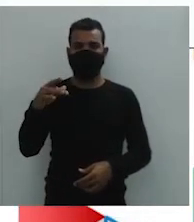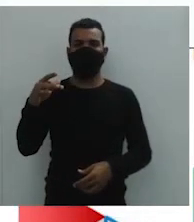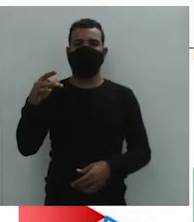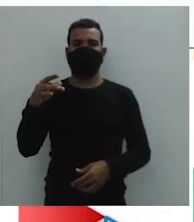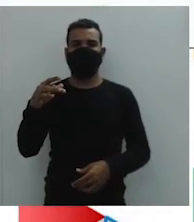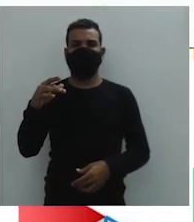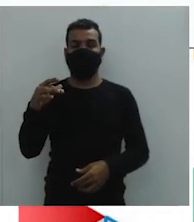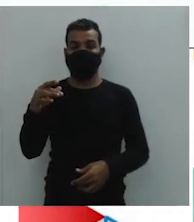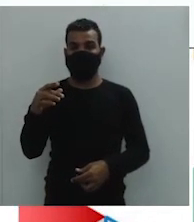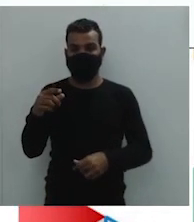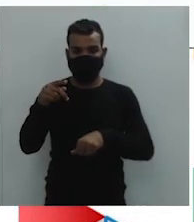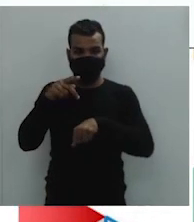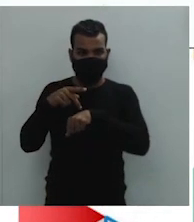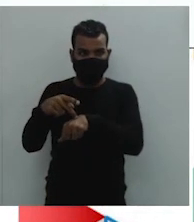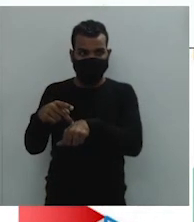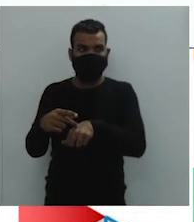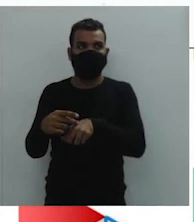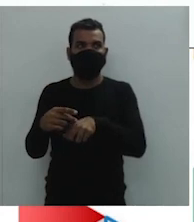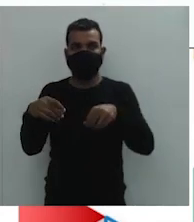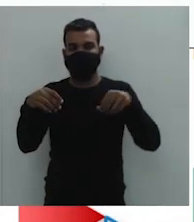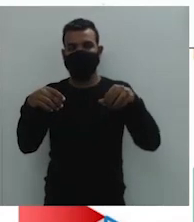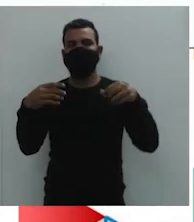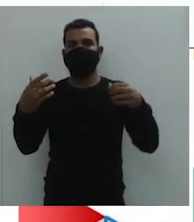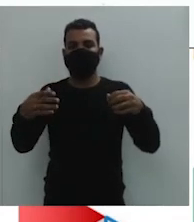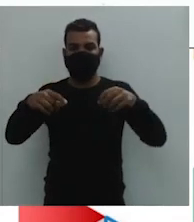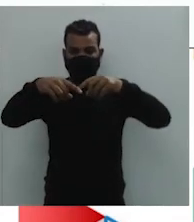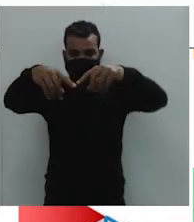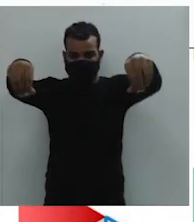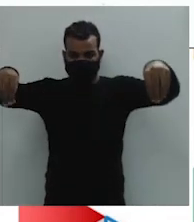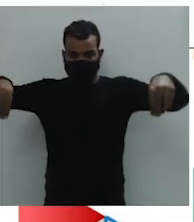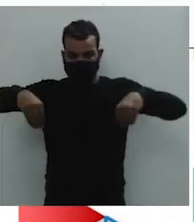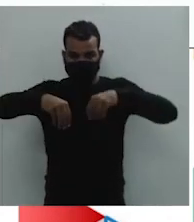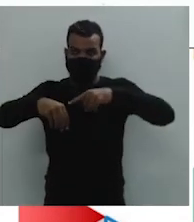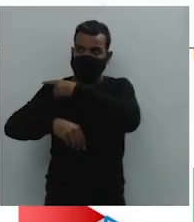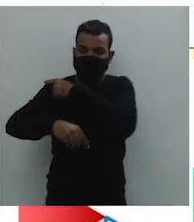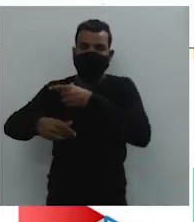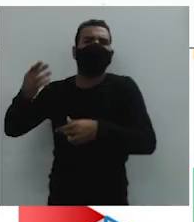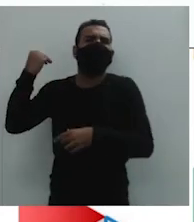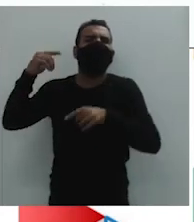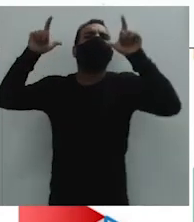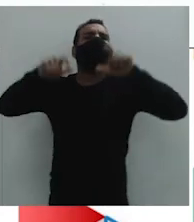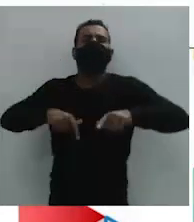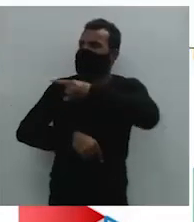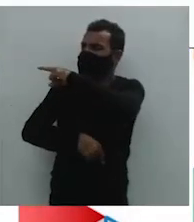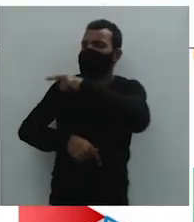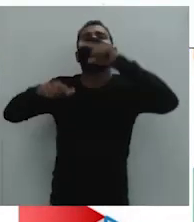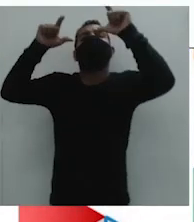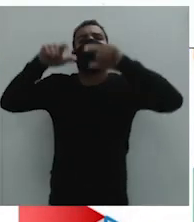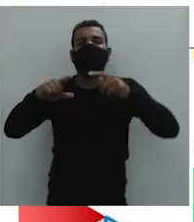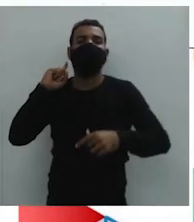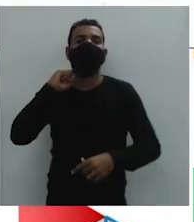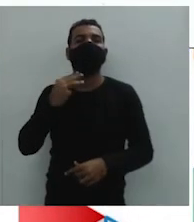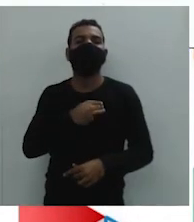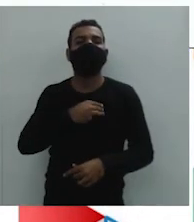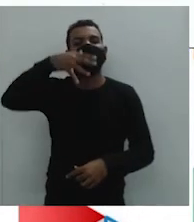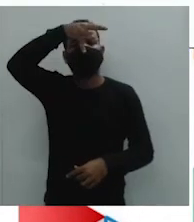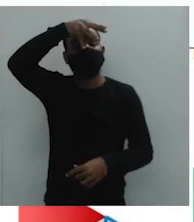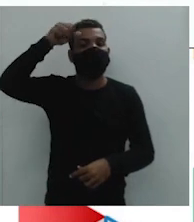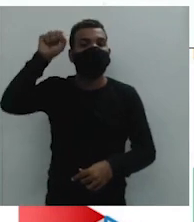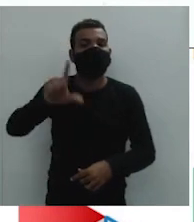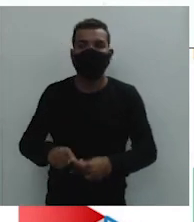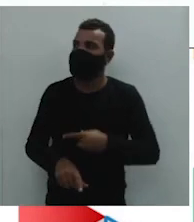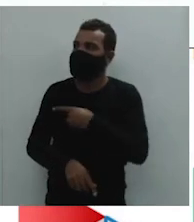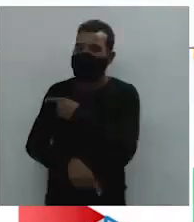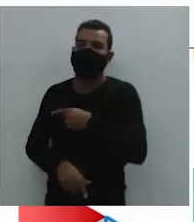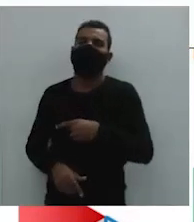preciosas em terras que hoje correspondem a Minas Gerais, Goiás e Mato Grosso, favoreceu a ocupação do